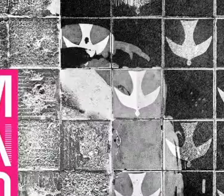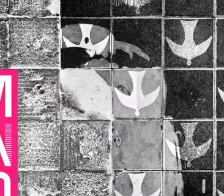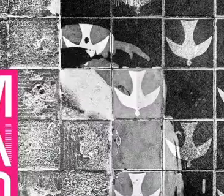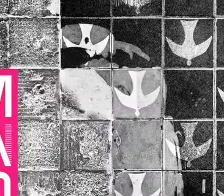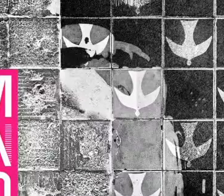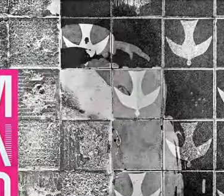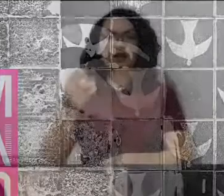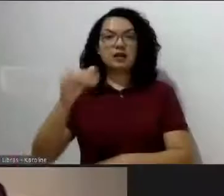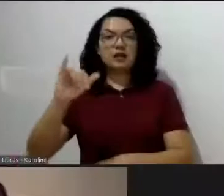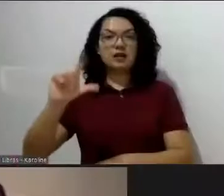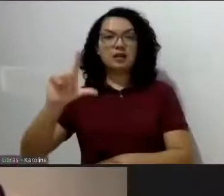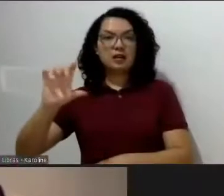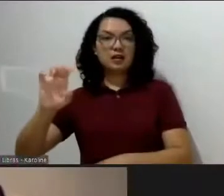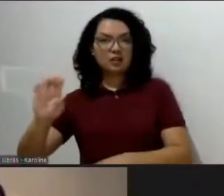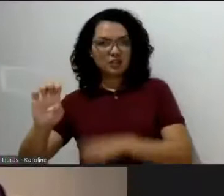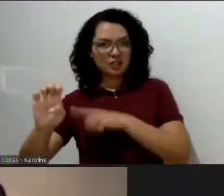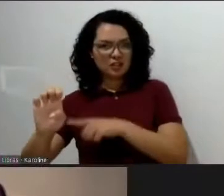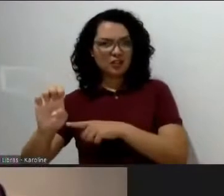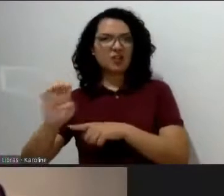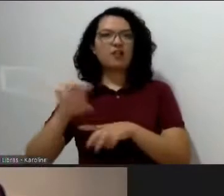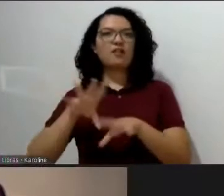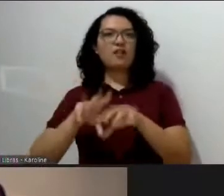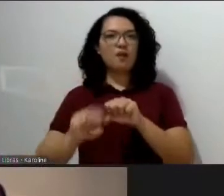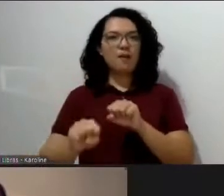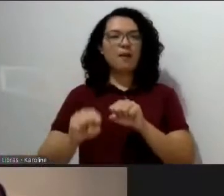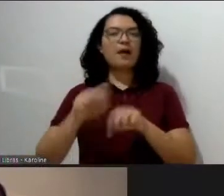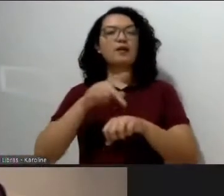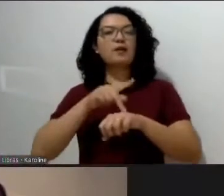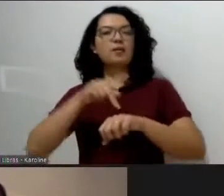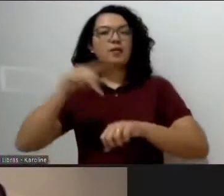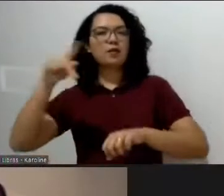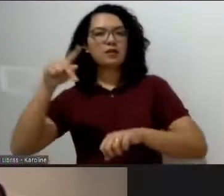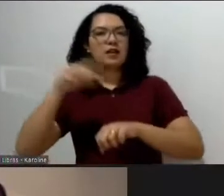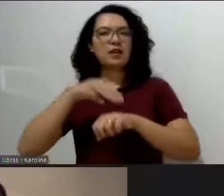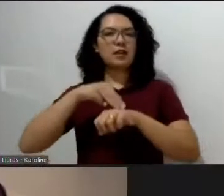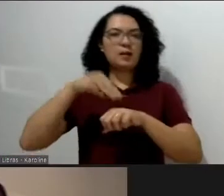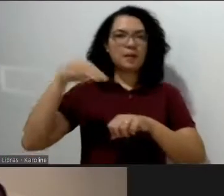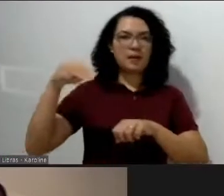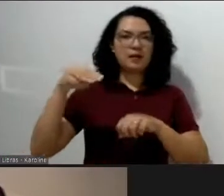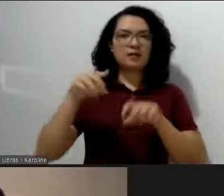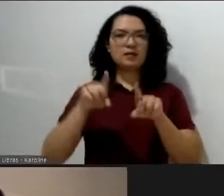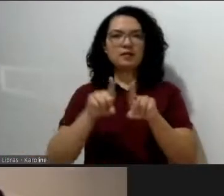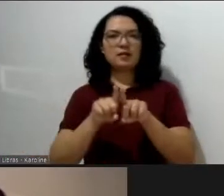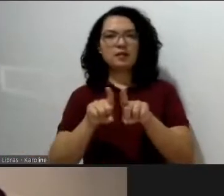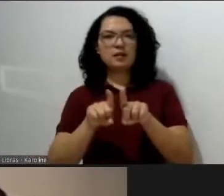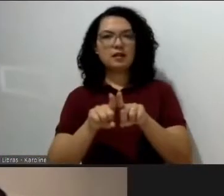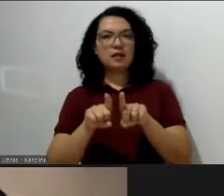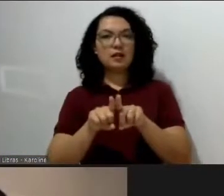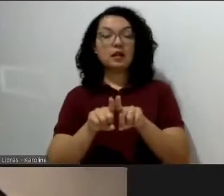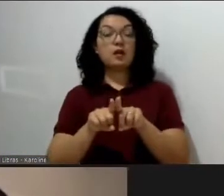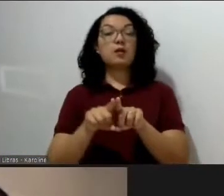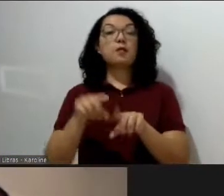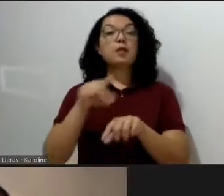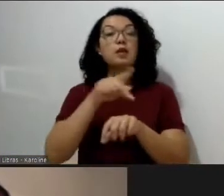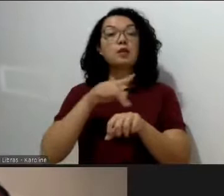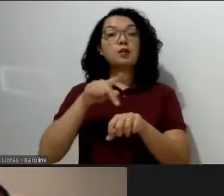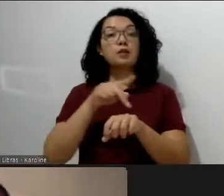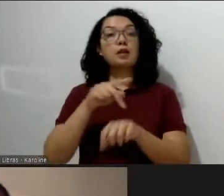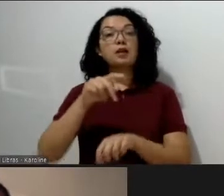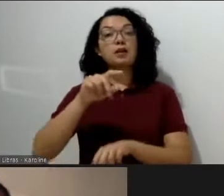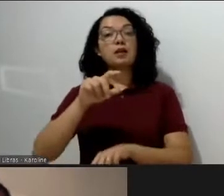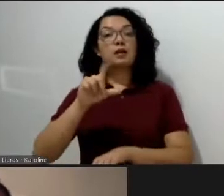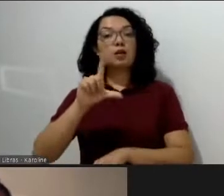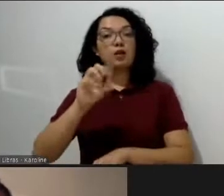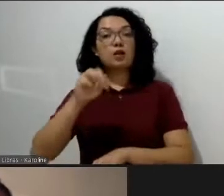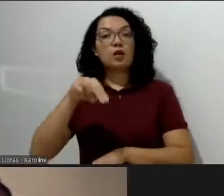Tecnologias Emergentes e Design na Architectural Design Association de Londres em 2010. Foi uma